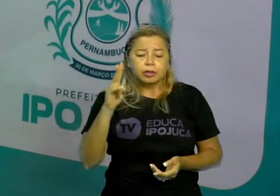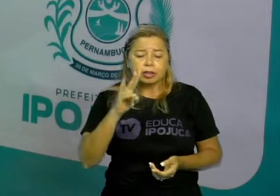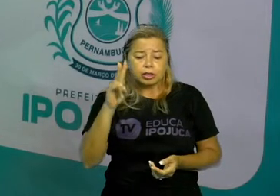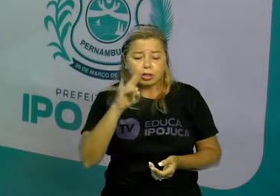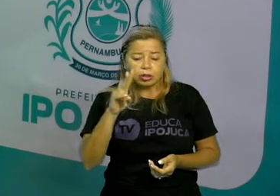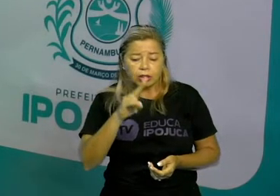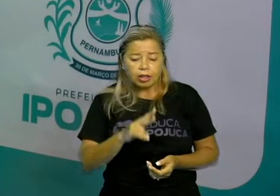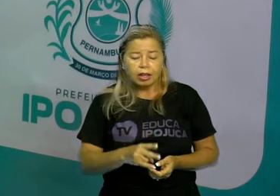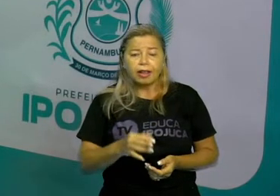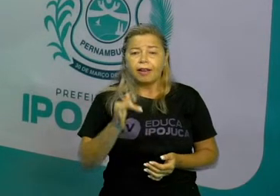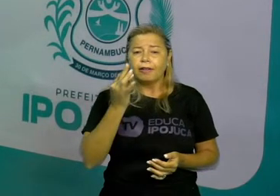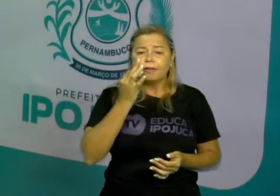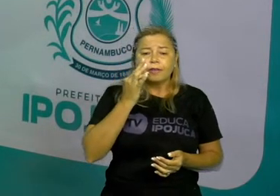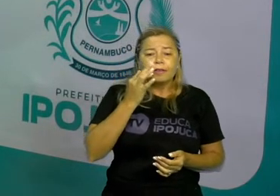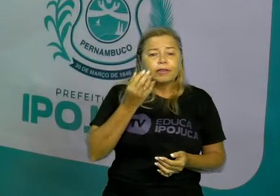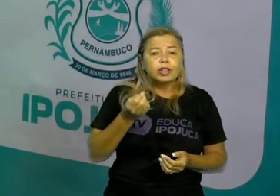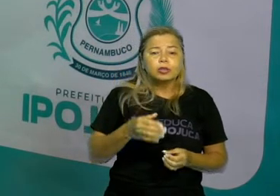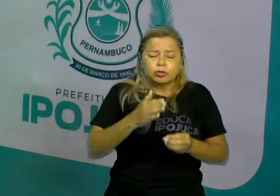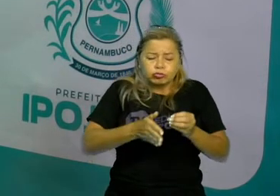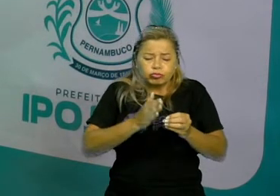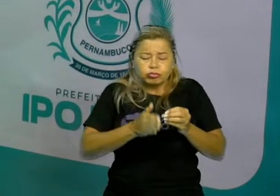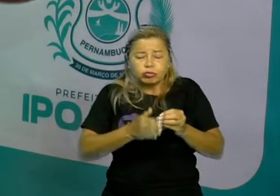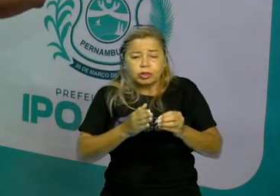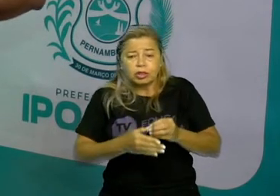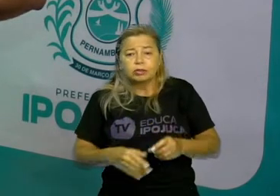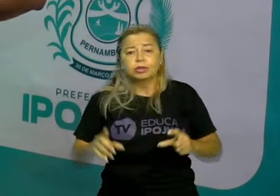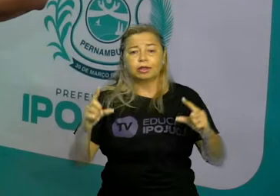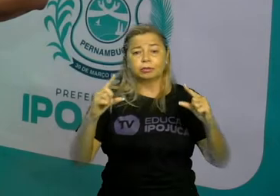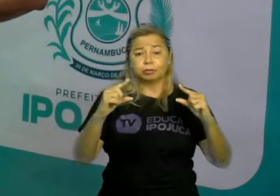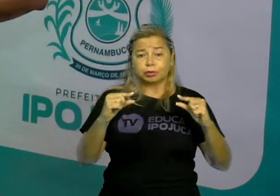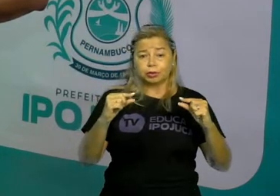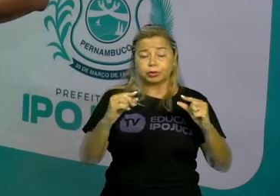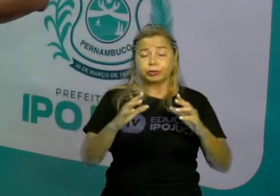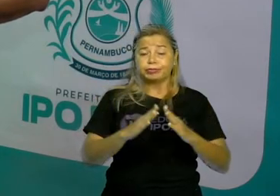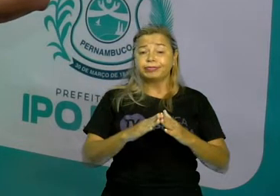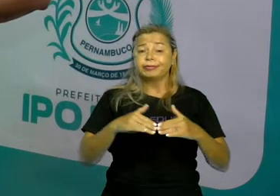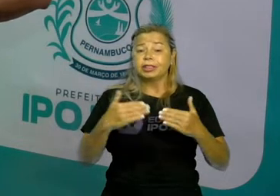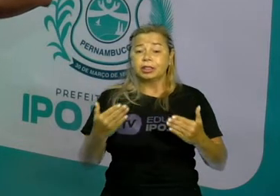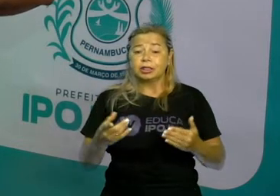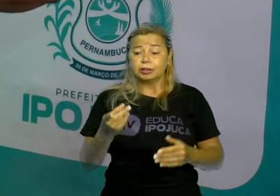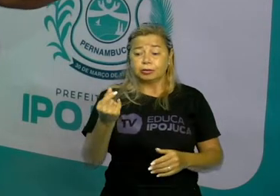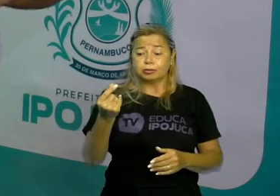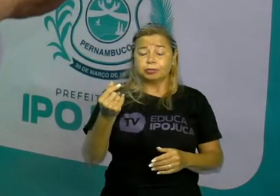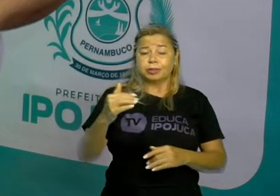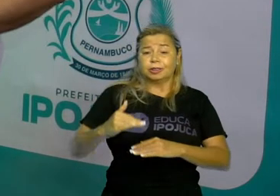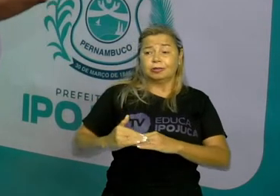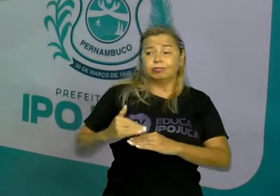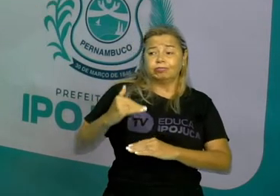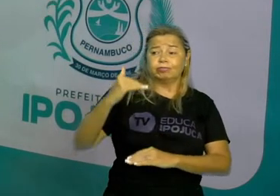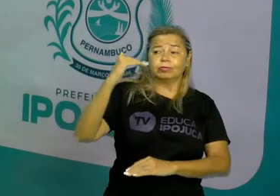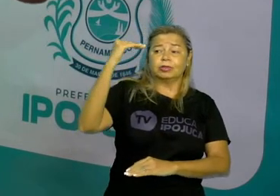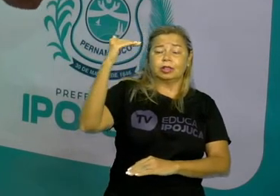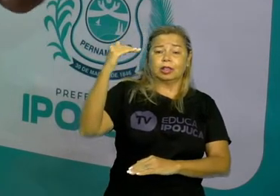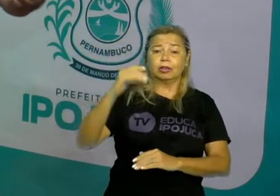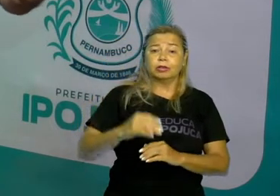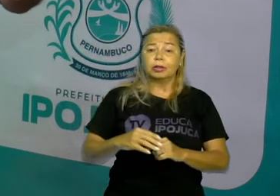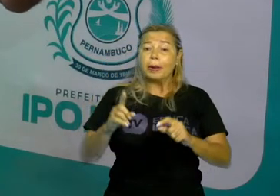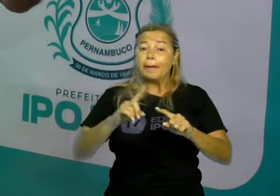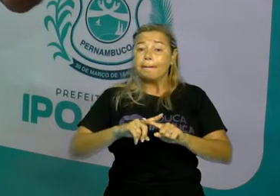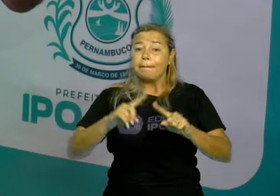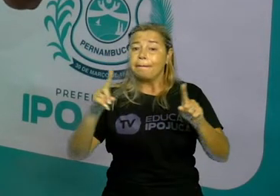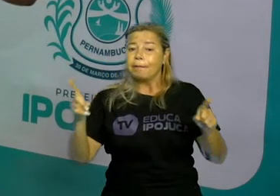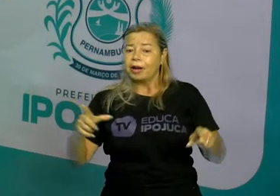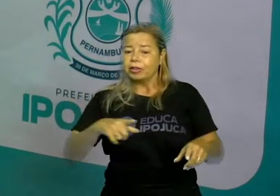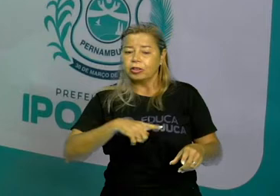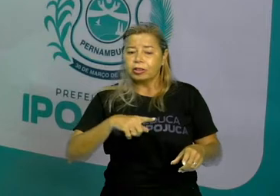quantidade no mercado, o preço dele sobe, vai lá para cima. E quando tem muito desse produto